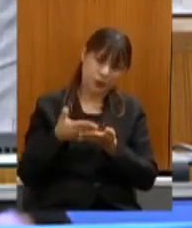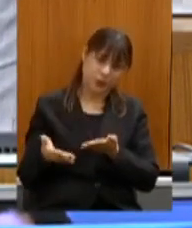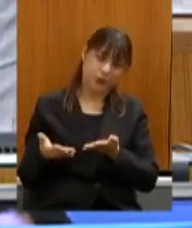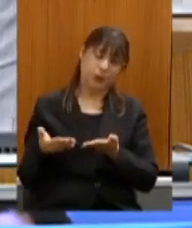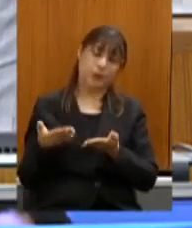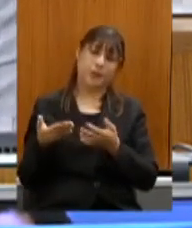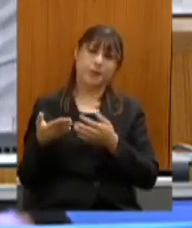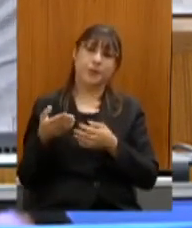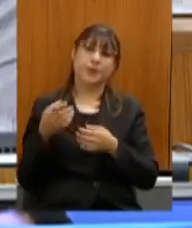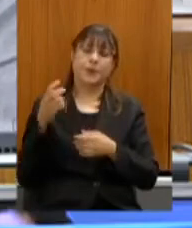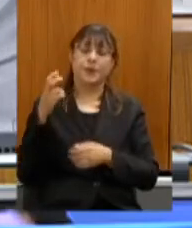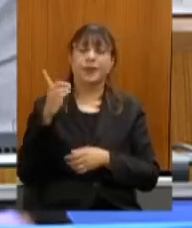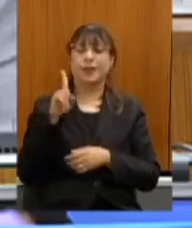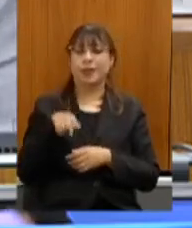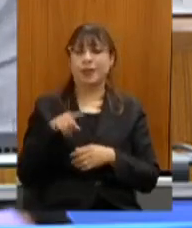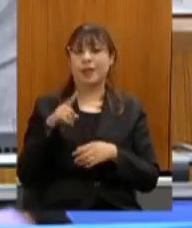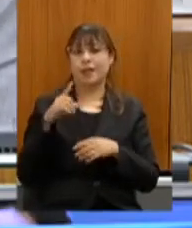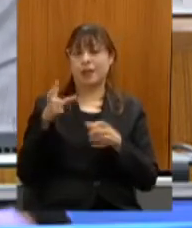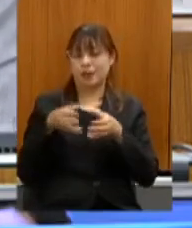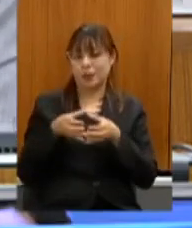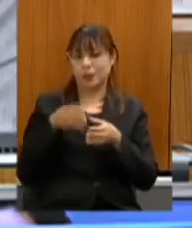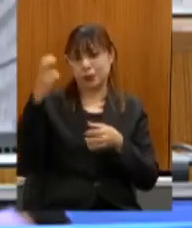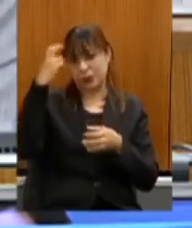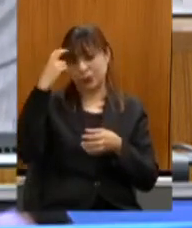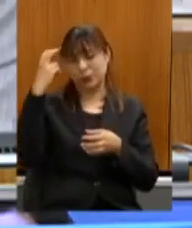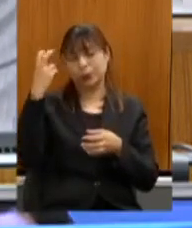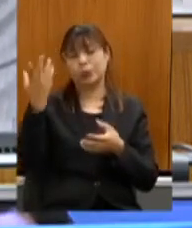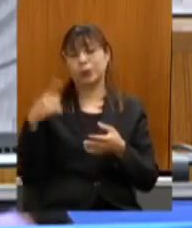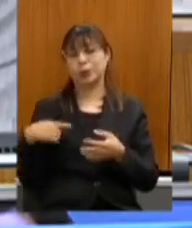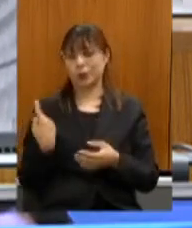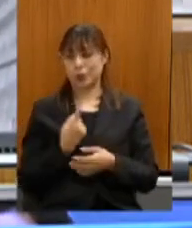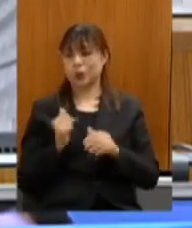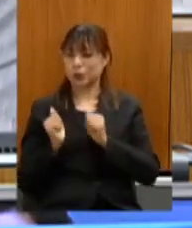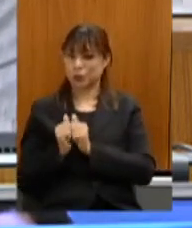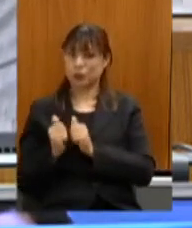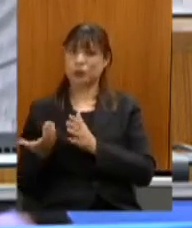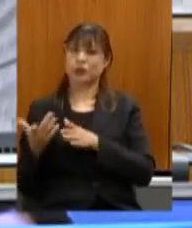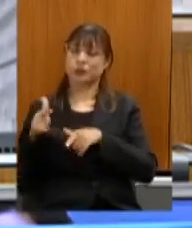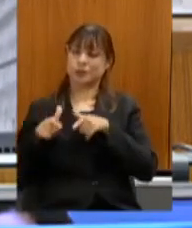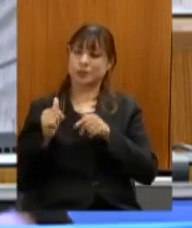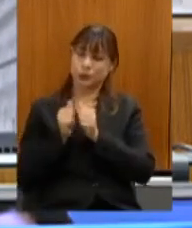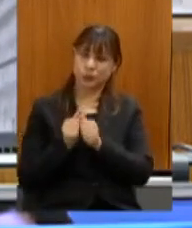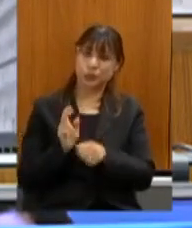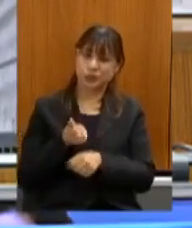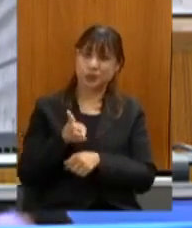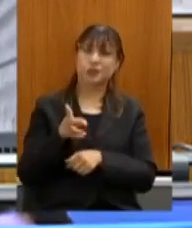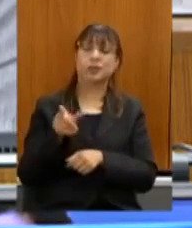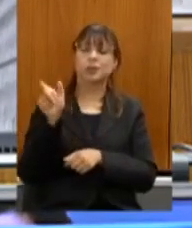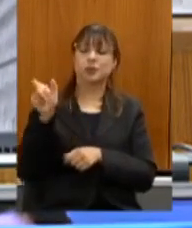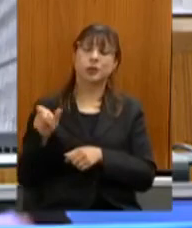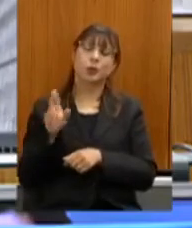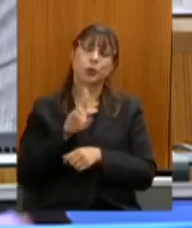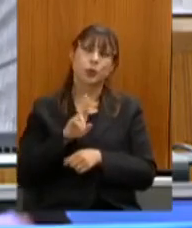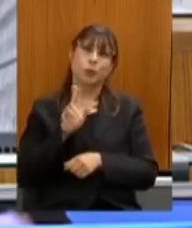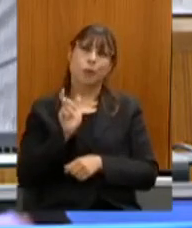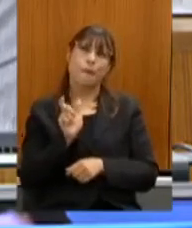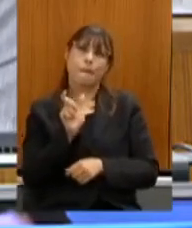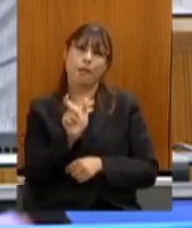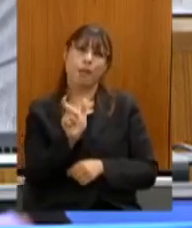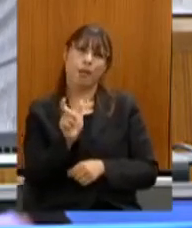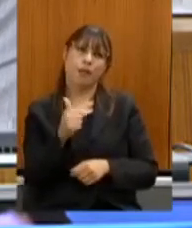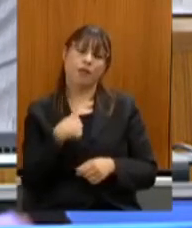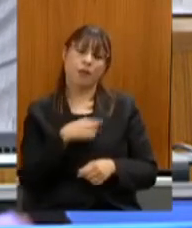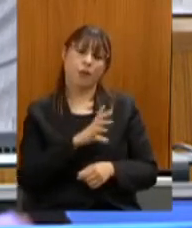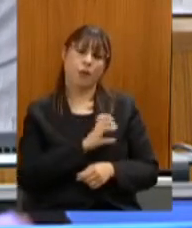cultura tivemos um braço amigo e forte e o senhor fusou uma palavra que eu gosto